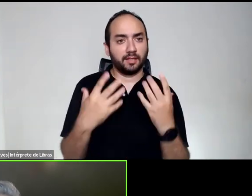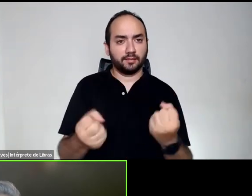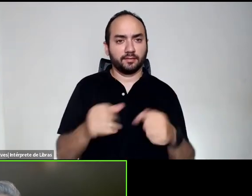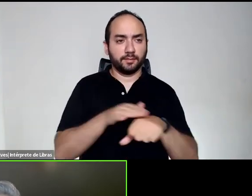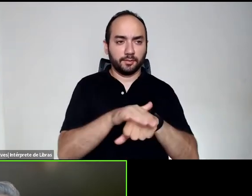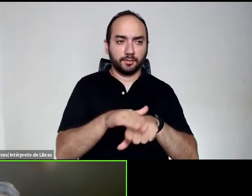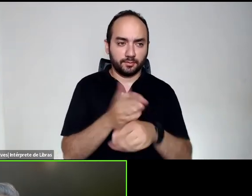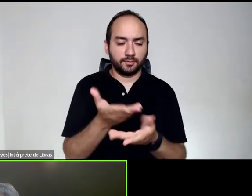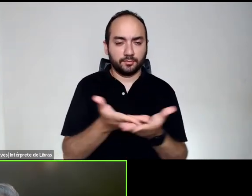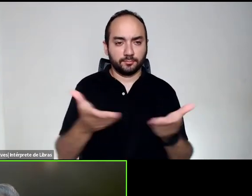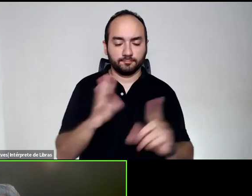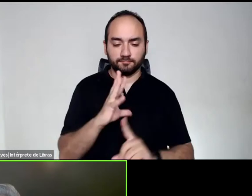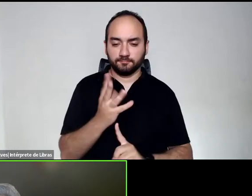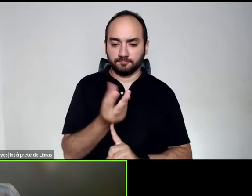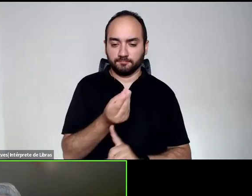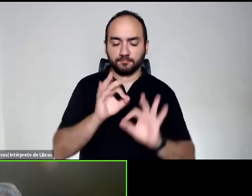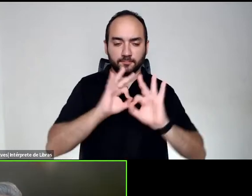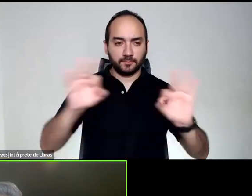you. Thank you.